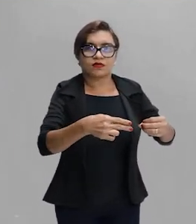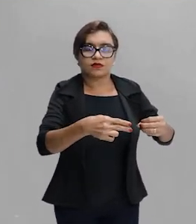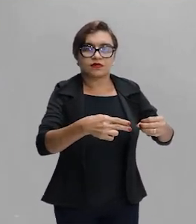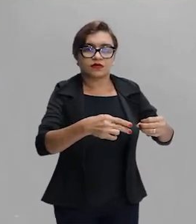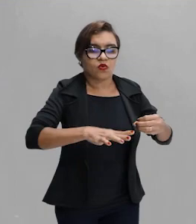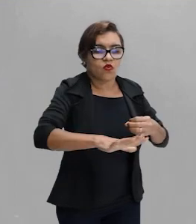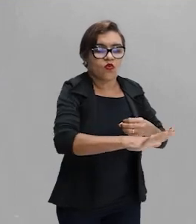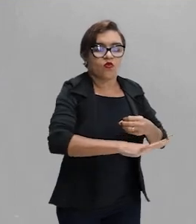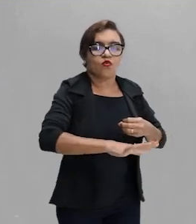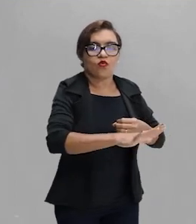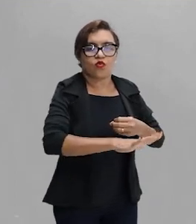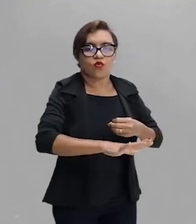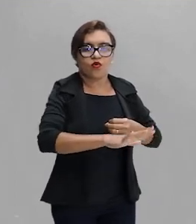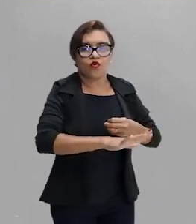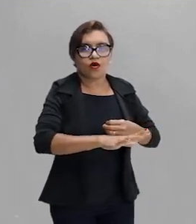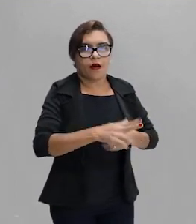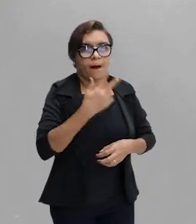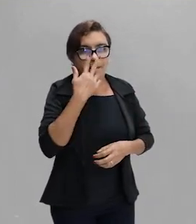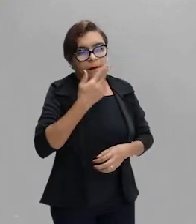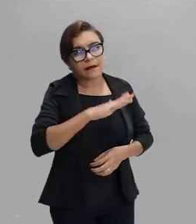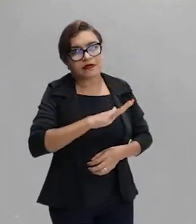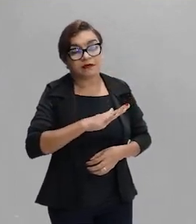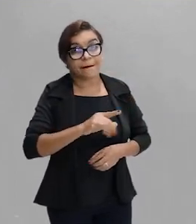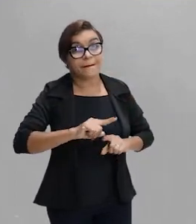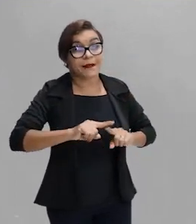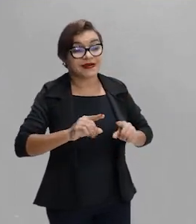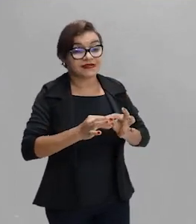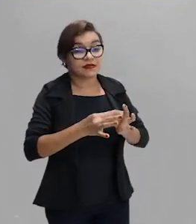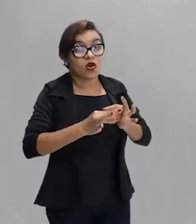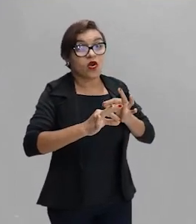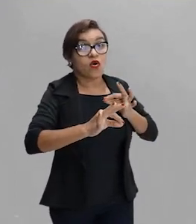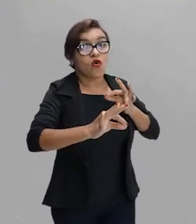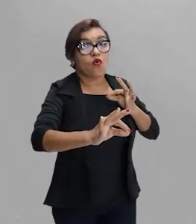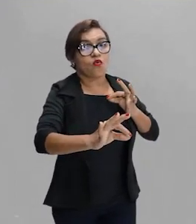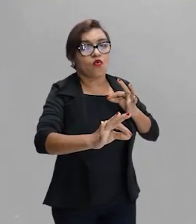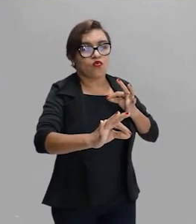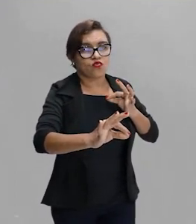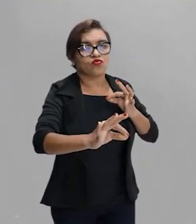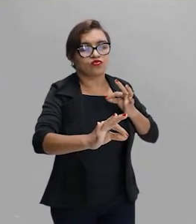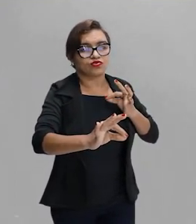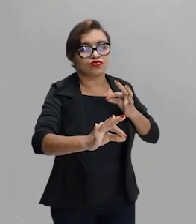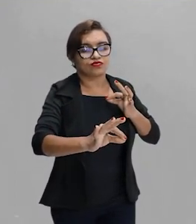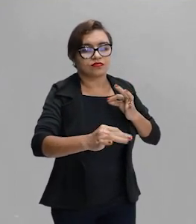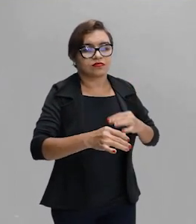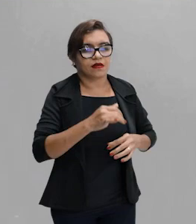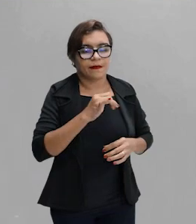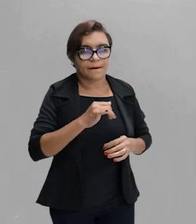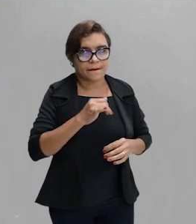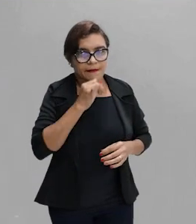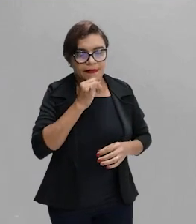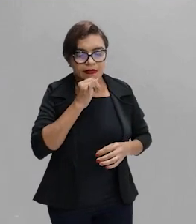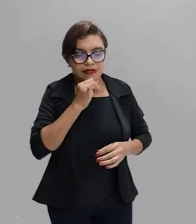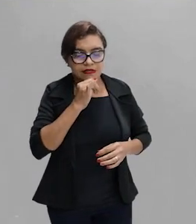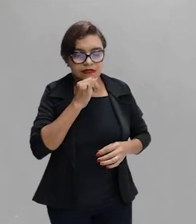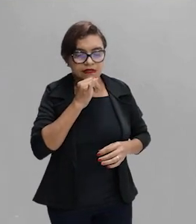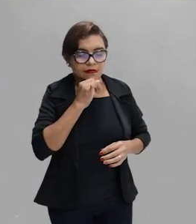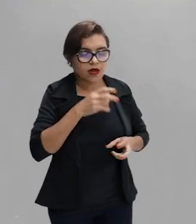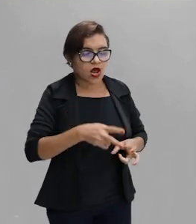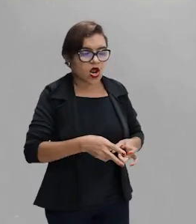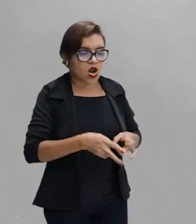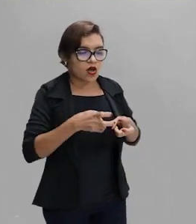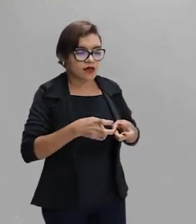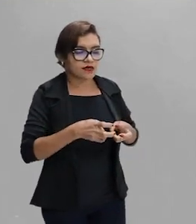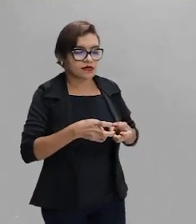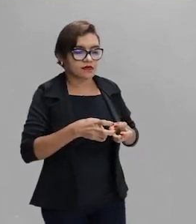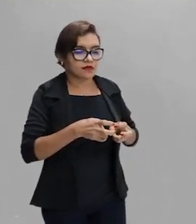aparente. porém, mais afastado do que o real. Ok? Então, exemplo